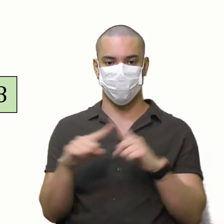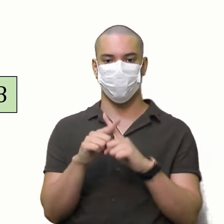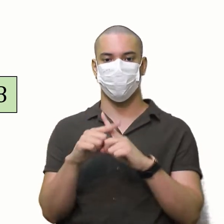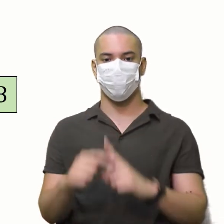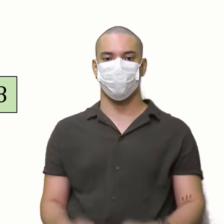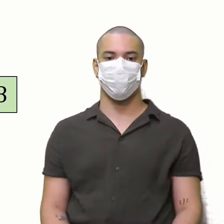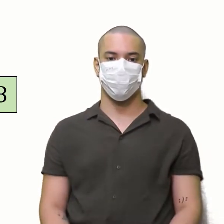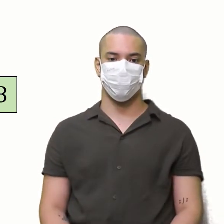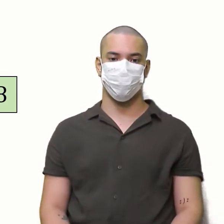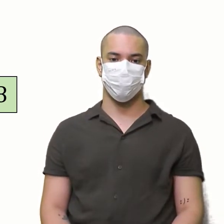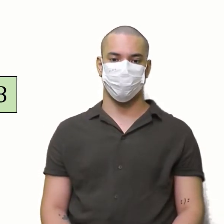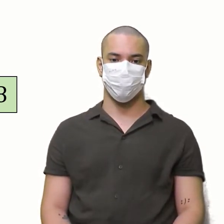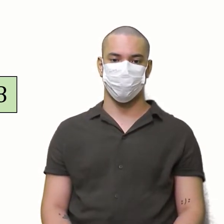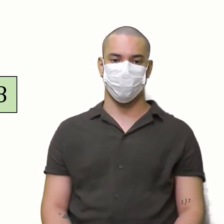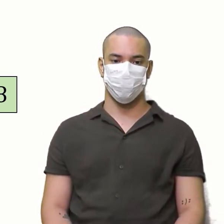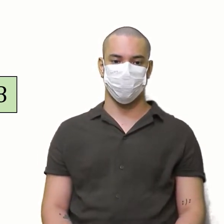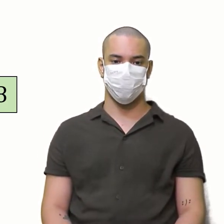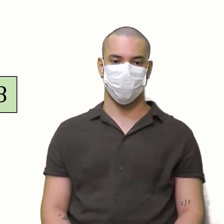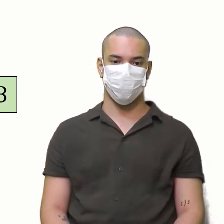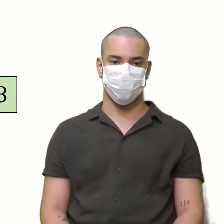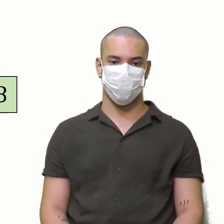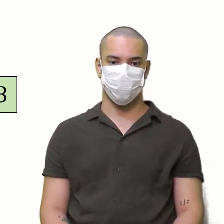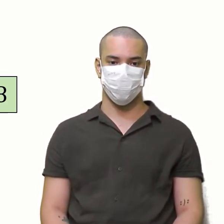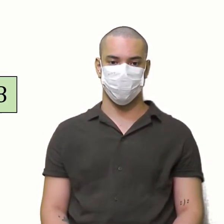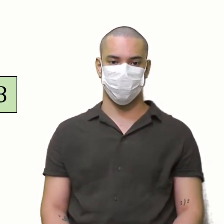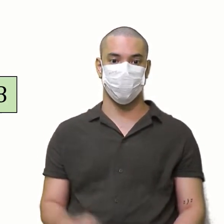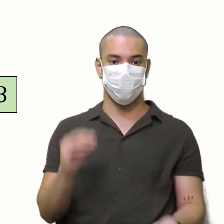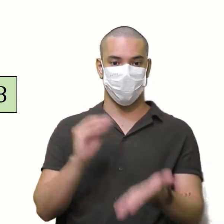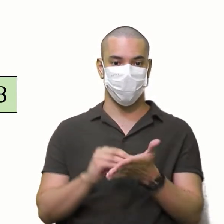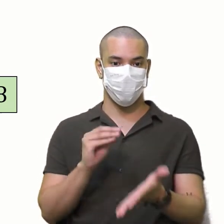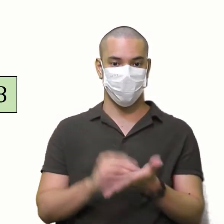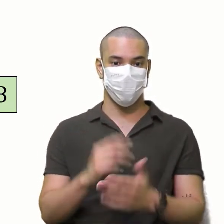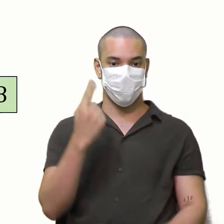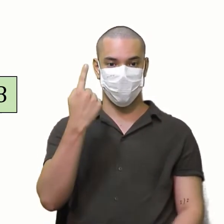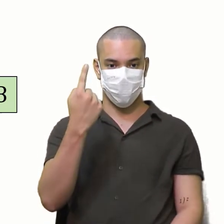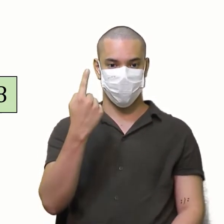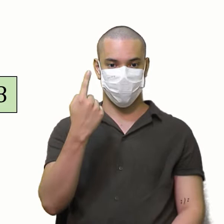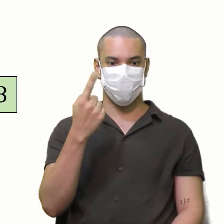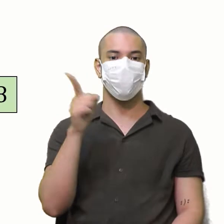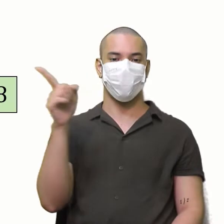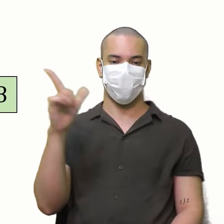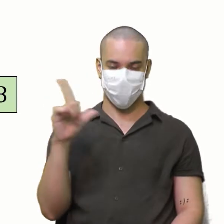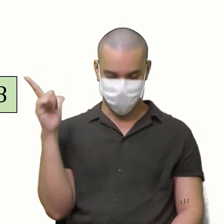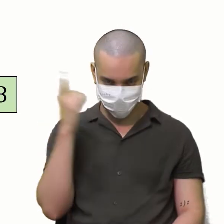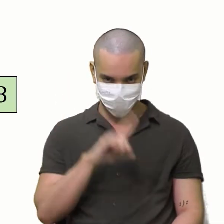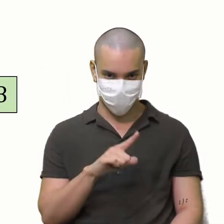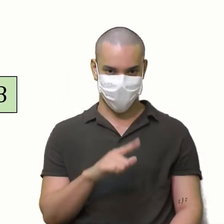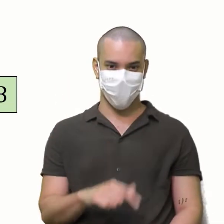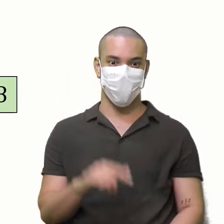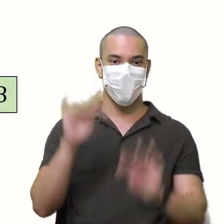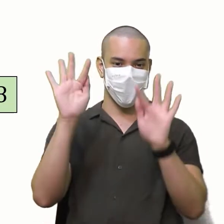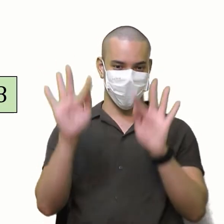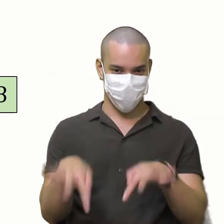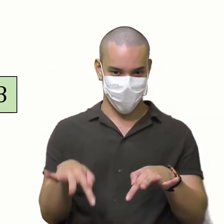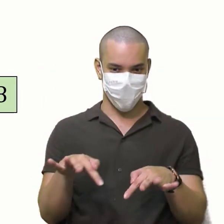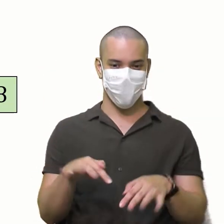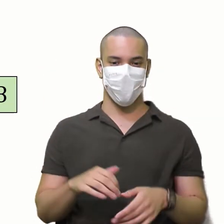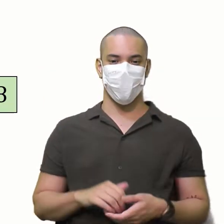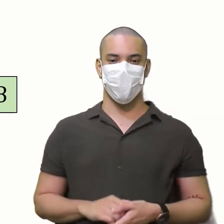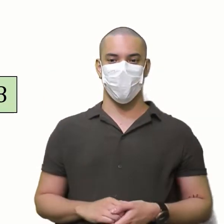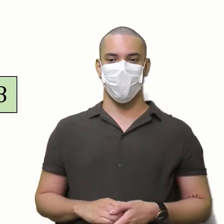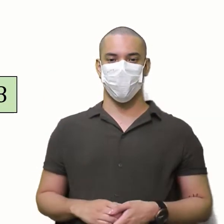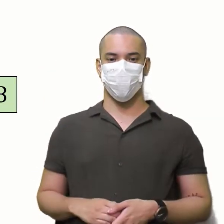Da diagonal principal Cadê a outra setinha azul? Faltou uma setinha Faltou uma setinha Veio agora Finalmente